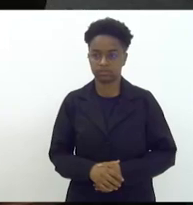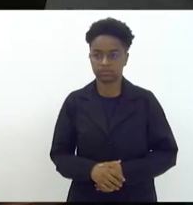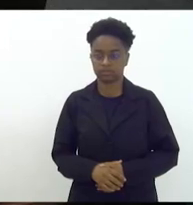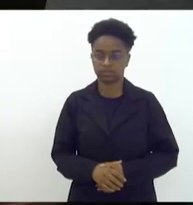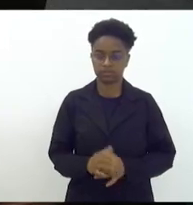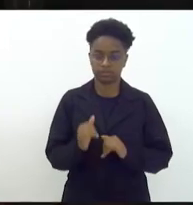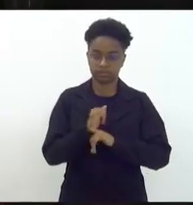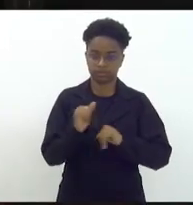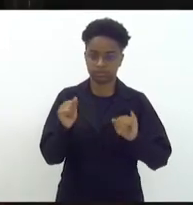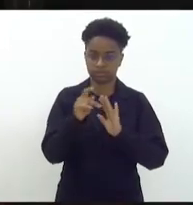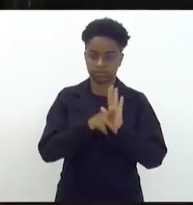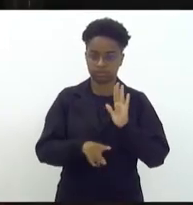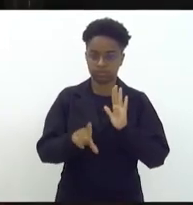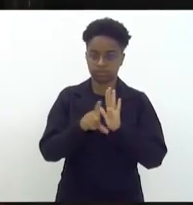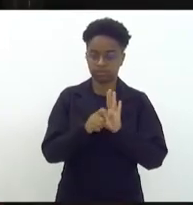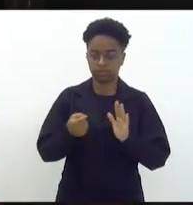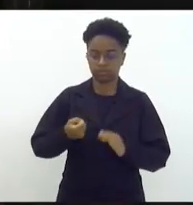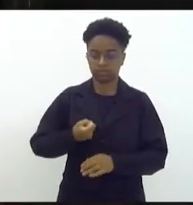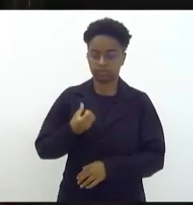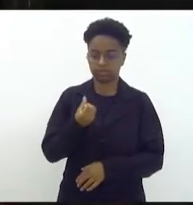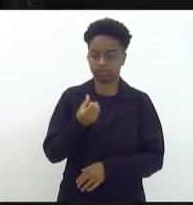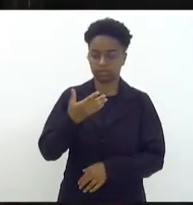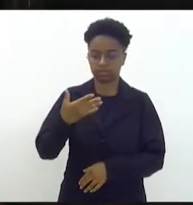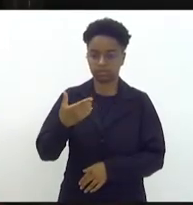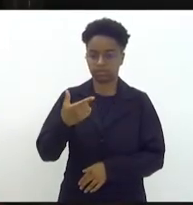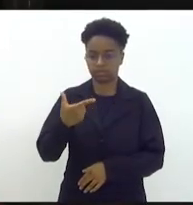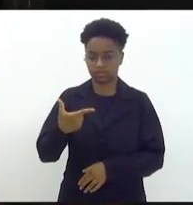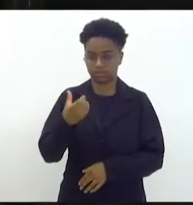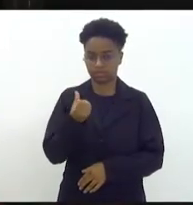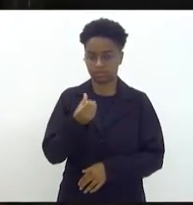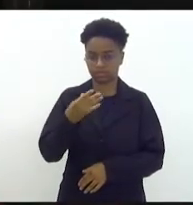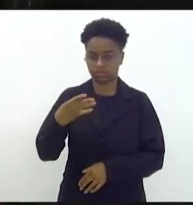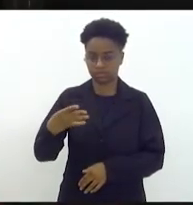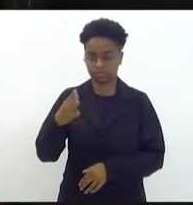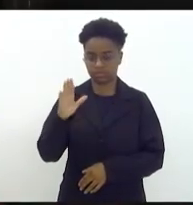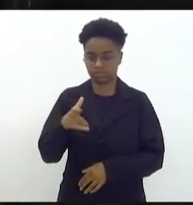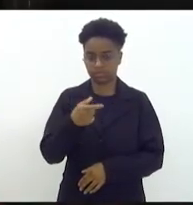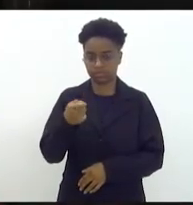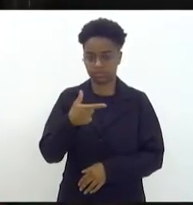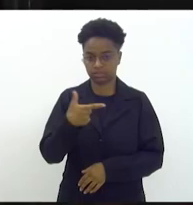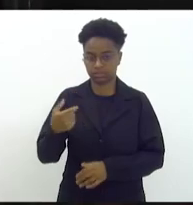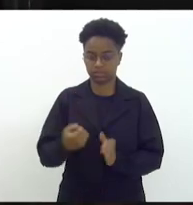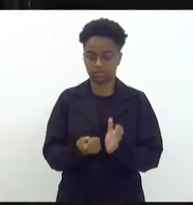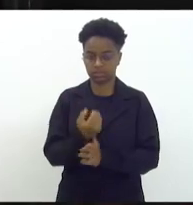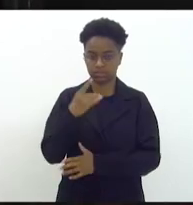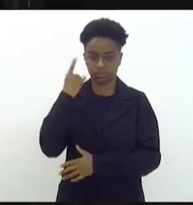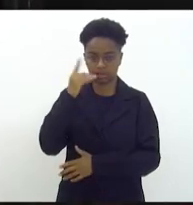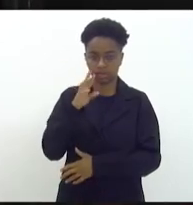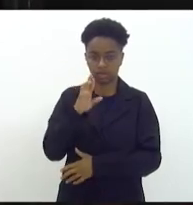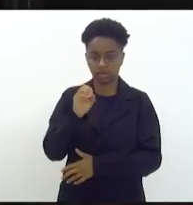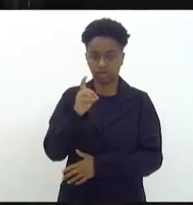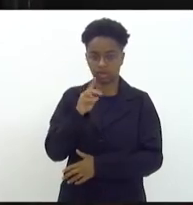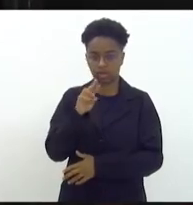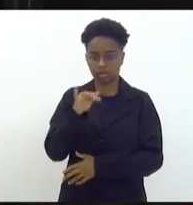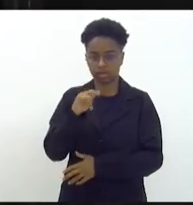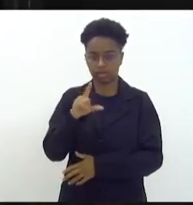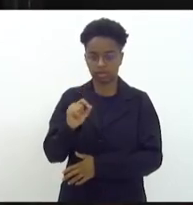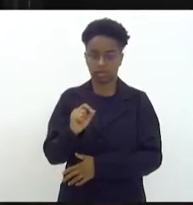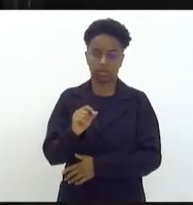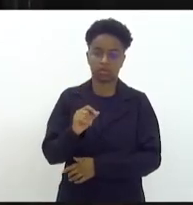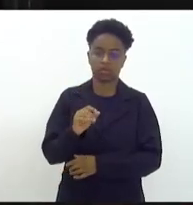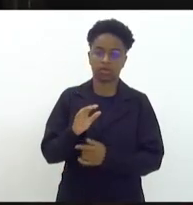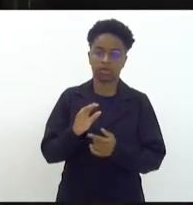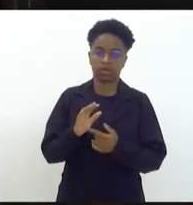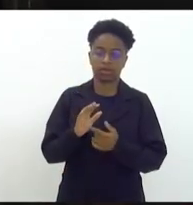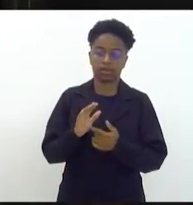Anuncio o projeto de lei nº 6264 de 22, de autoria do deputado Rodrigo Amorim, que determina que as